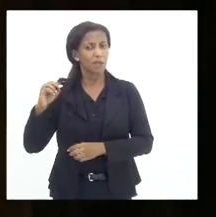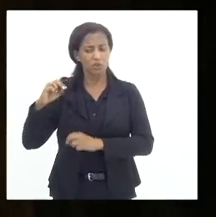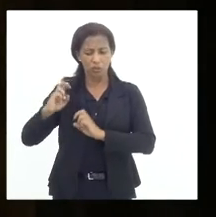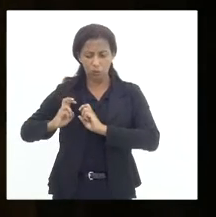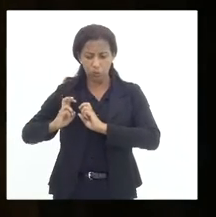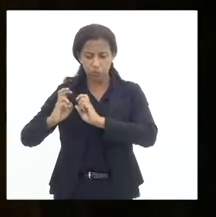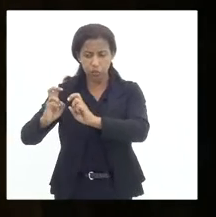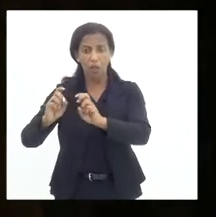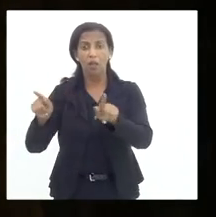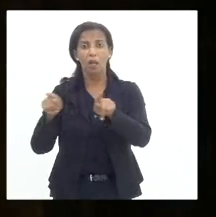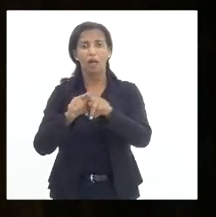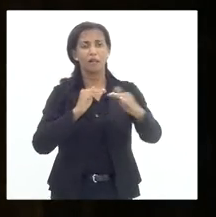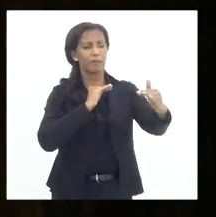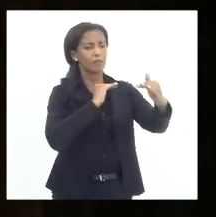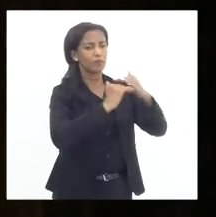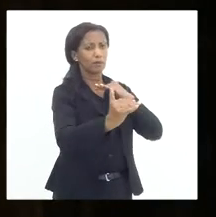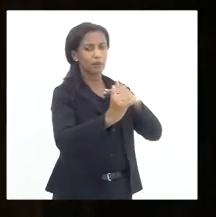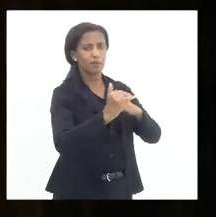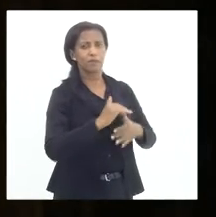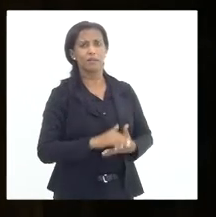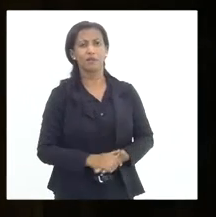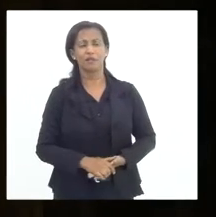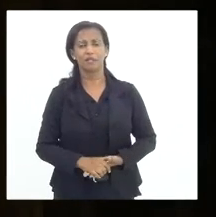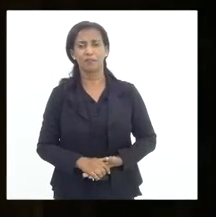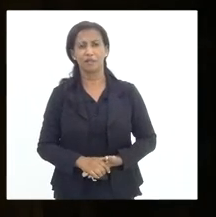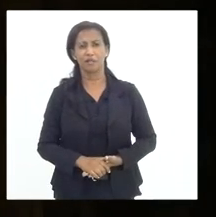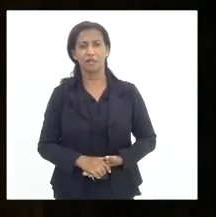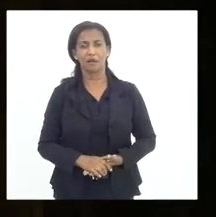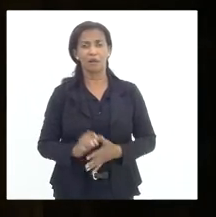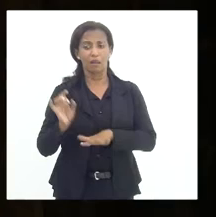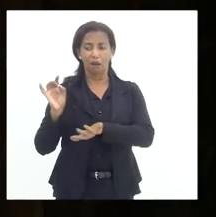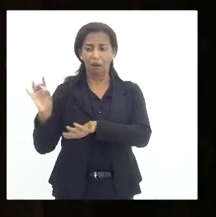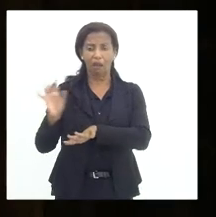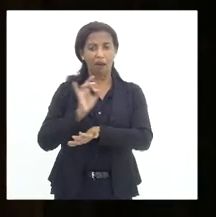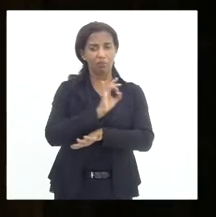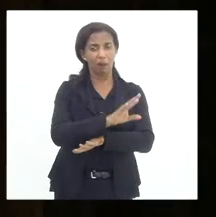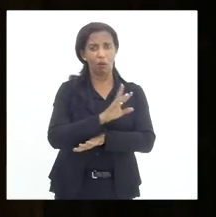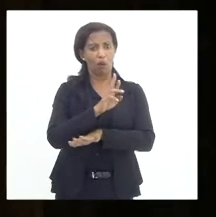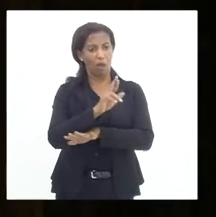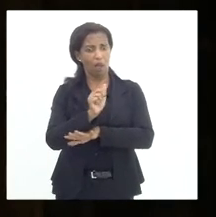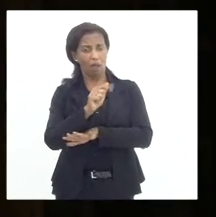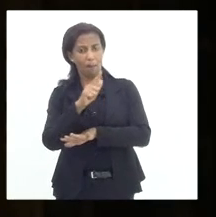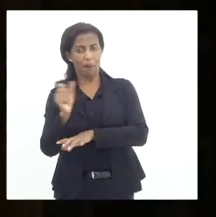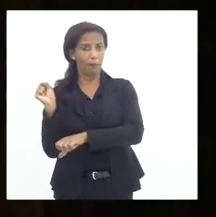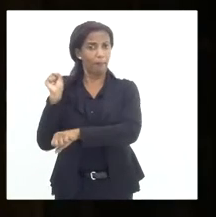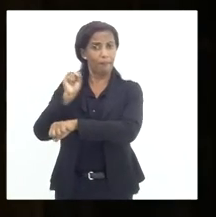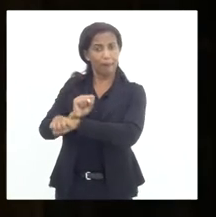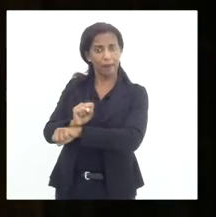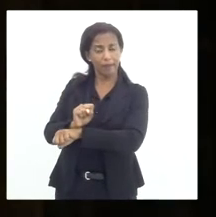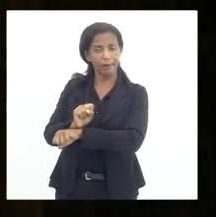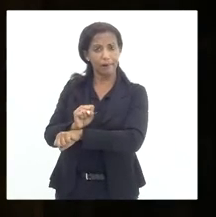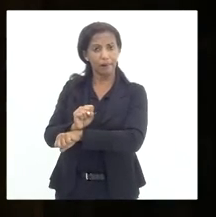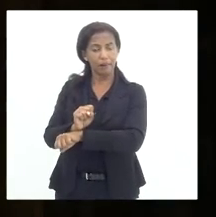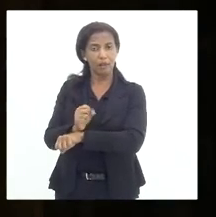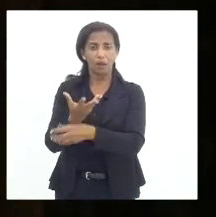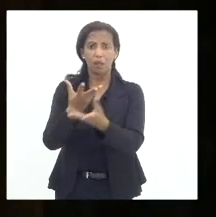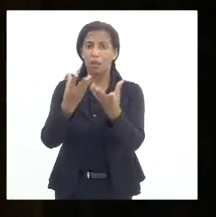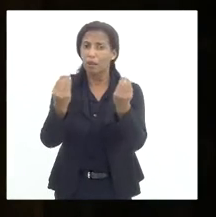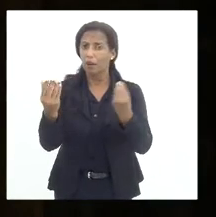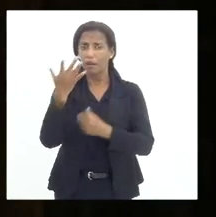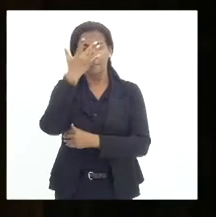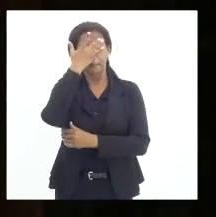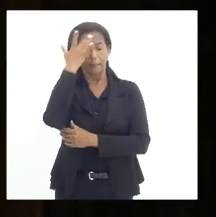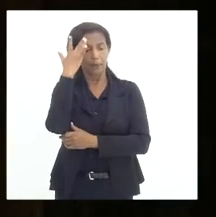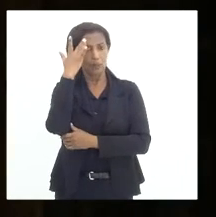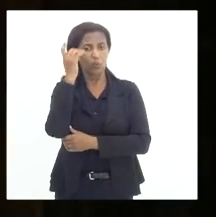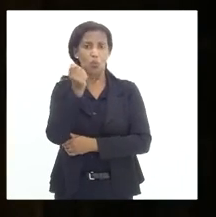e no metrô. Porque cada composição, cada ramal que deixa de funcionar, milhares de pessoas